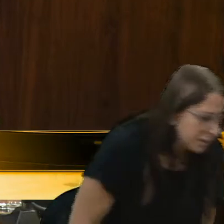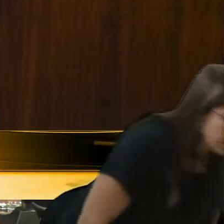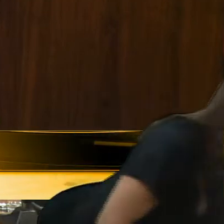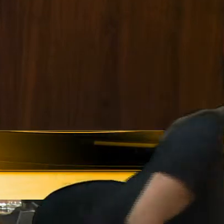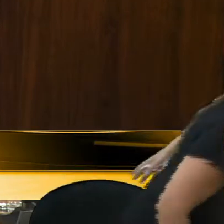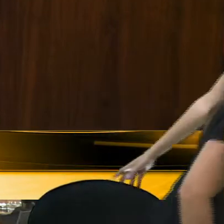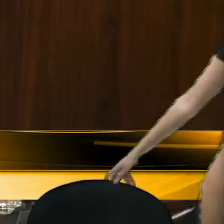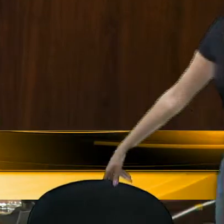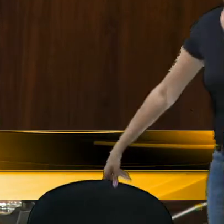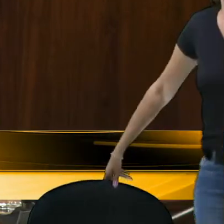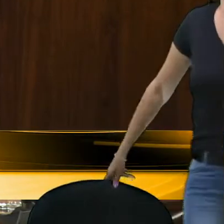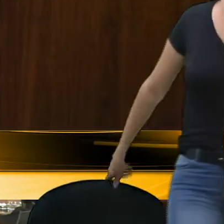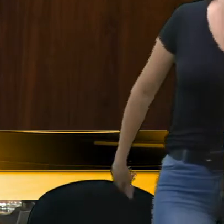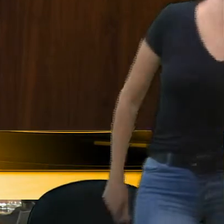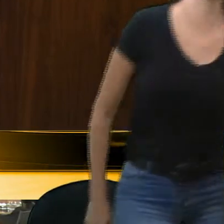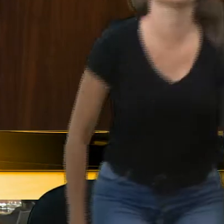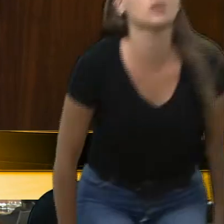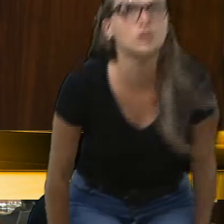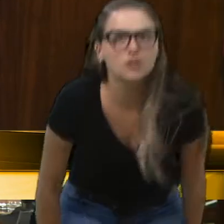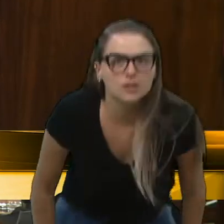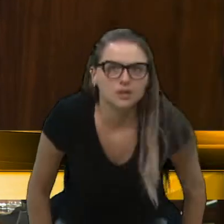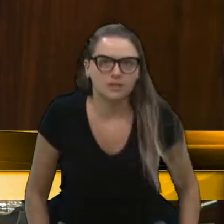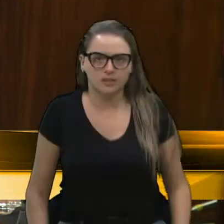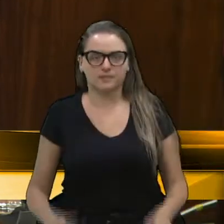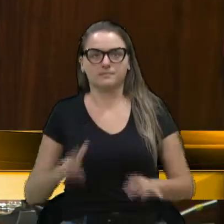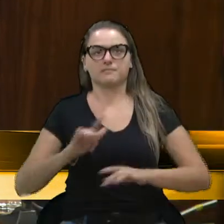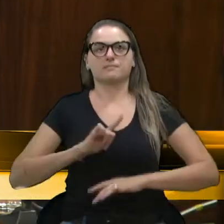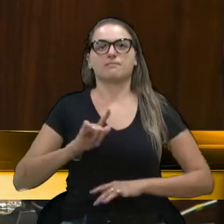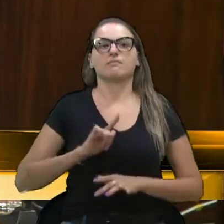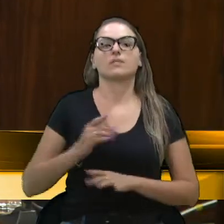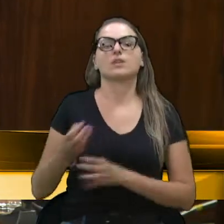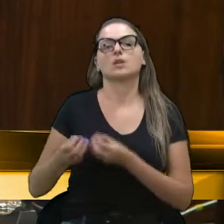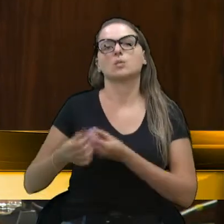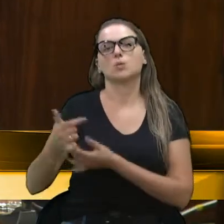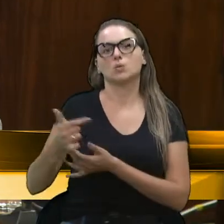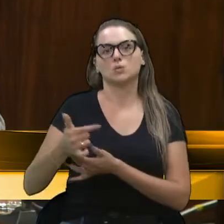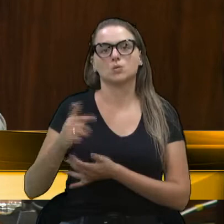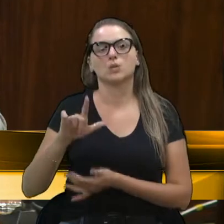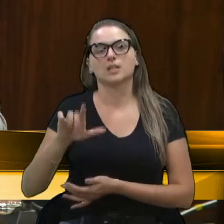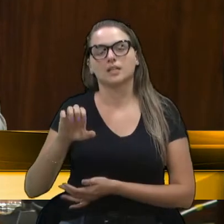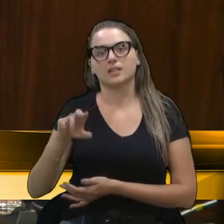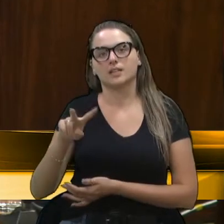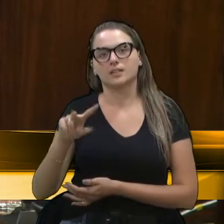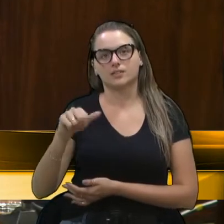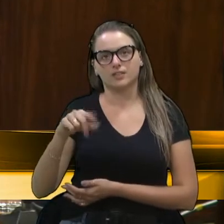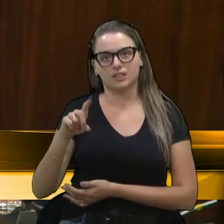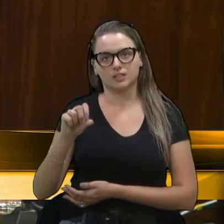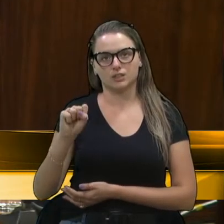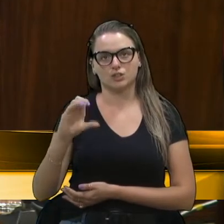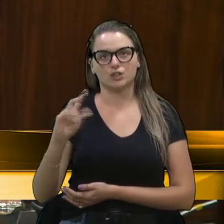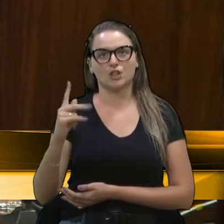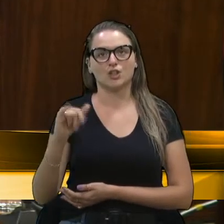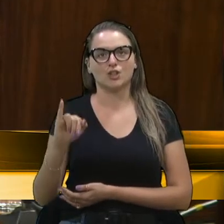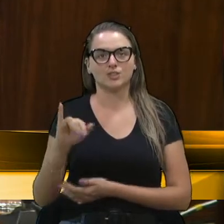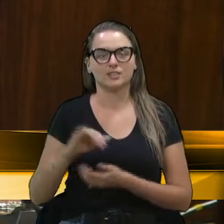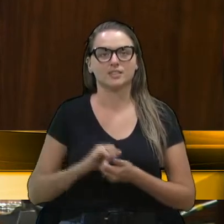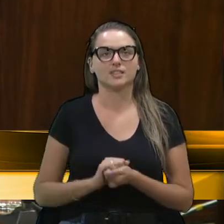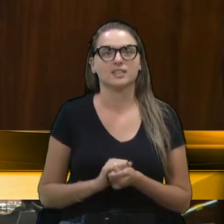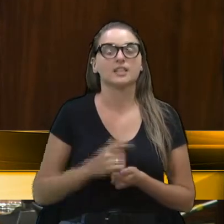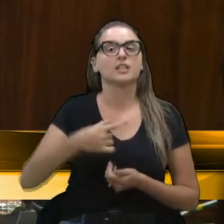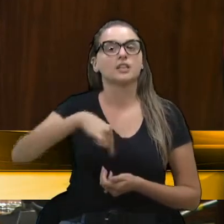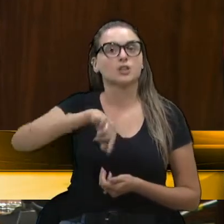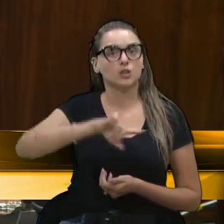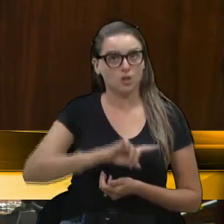Tem jurisprudência, tem autorização do Supremo, do ministro Lewandowski, autorizando o Estado e o município a comprar vacina. Nós estamos